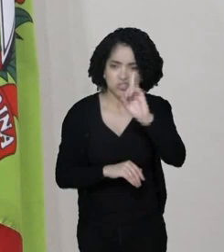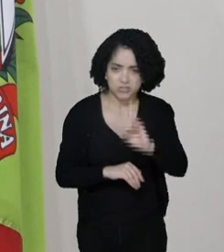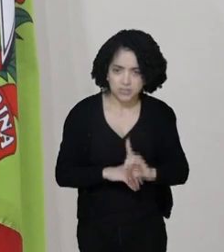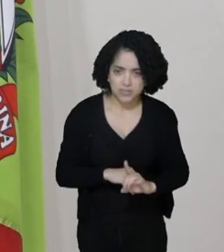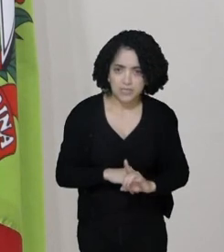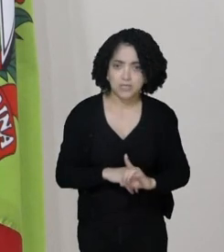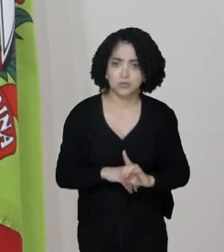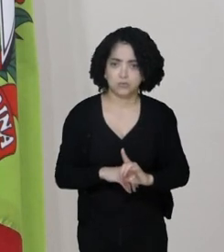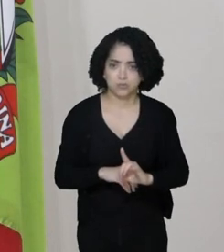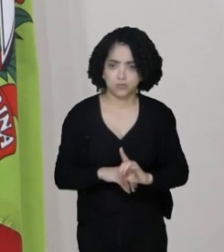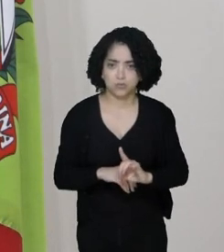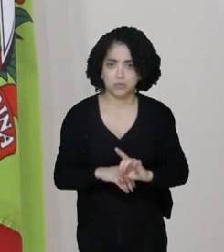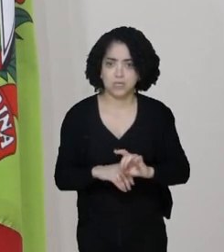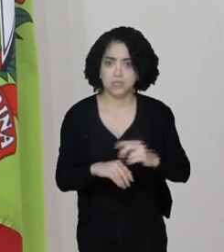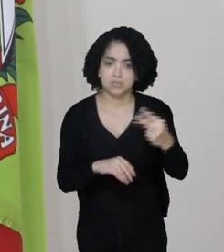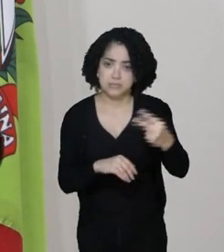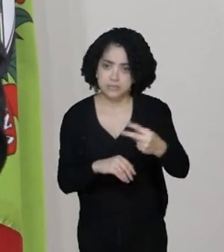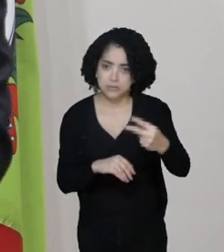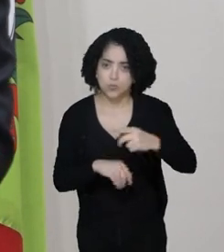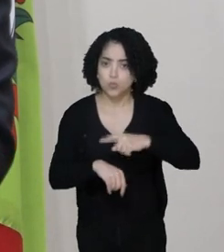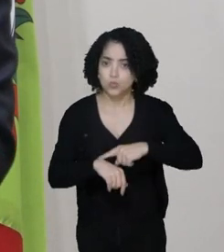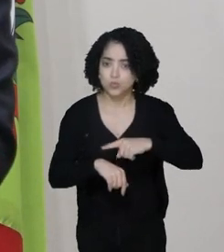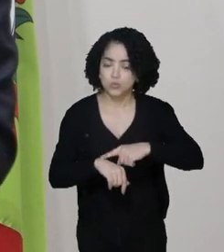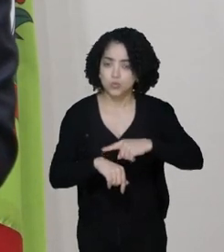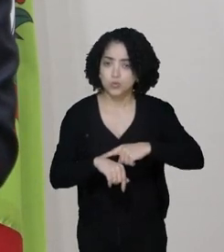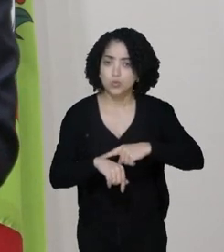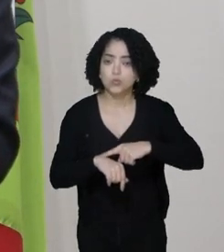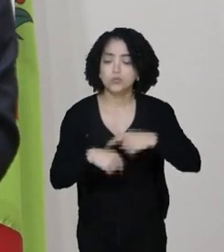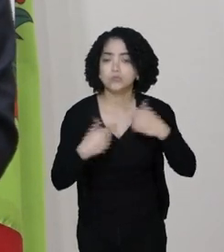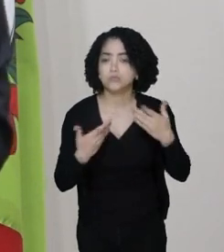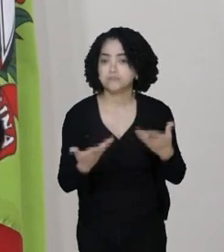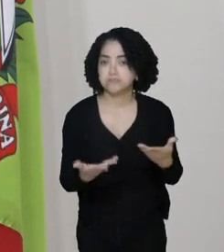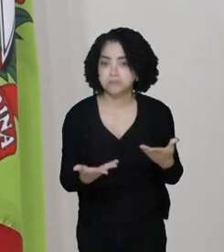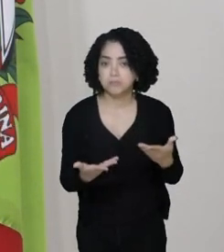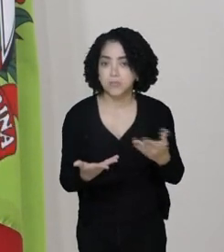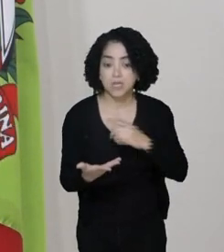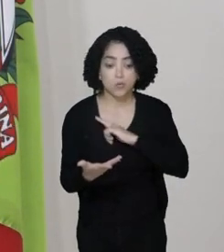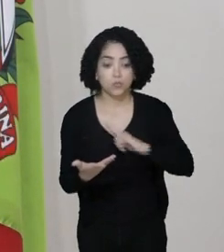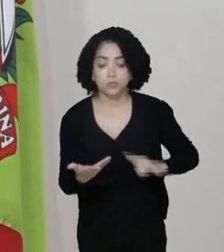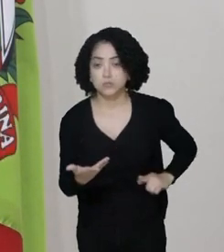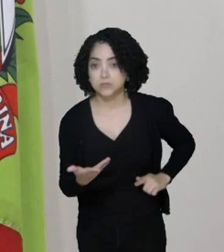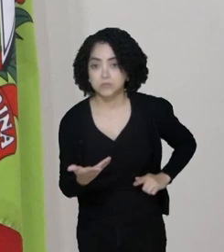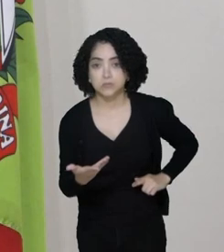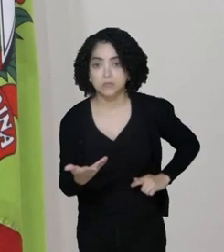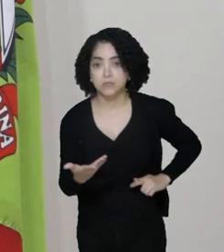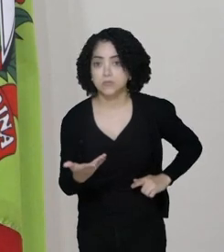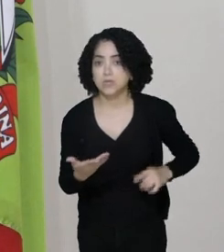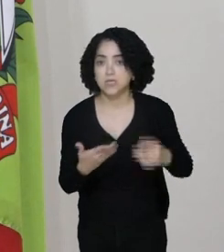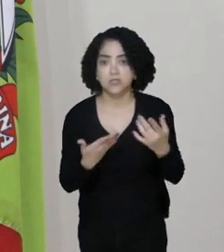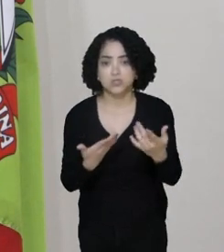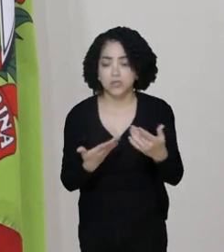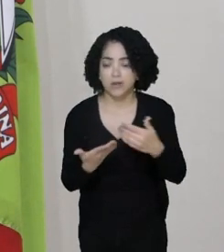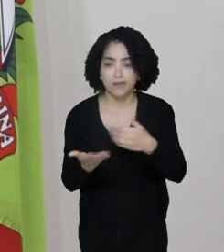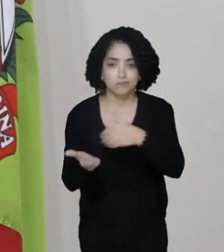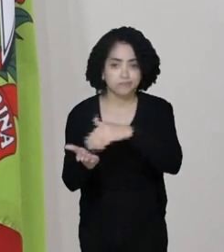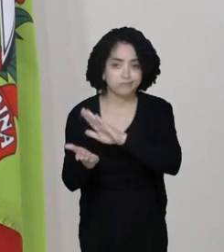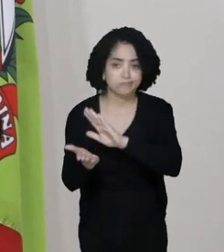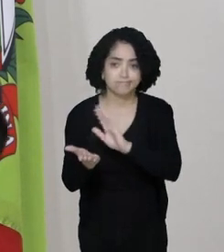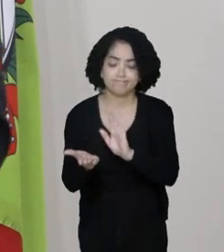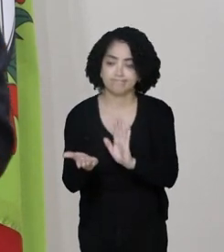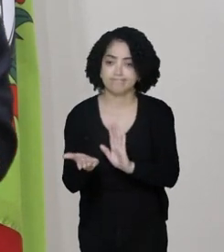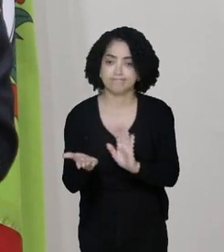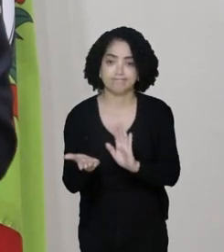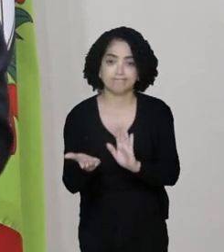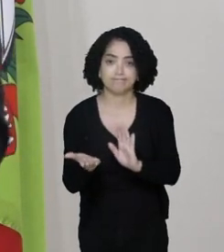Passou o segundo turno, o governador, ele está dispensado, foi dispensado.